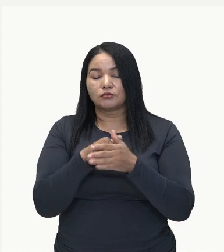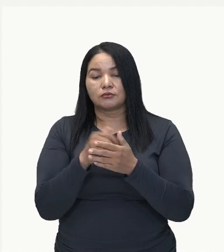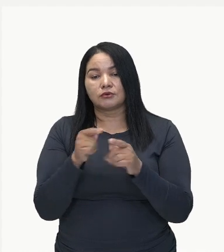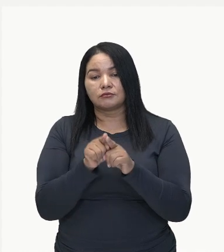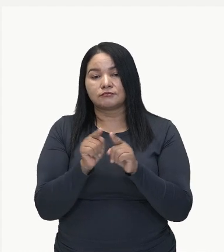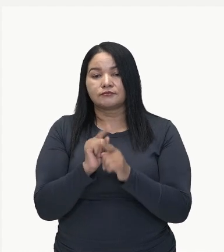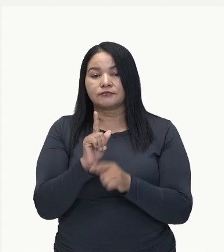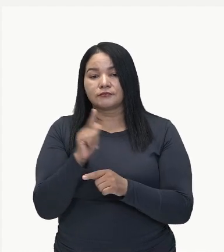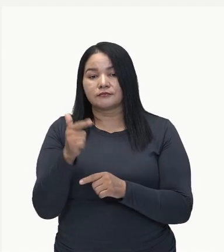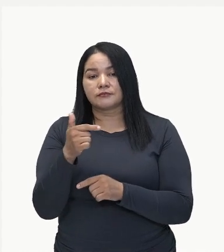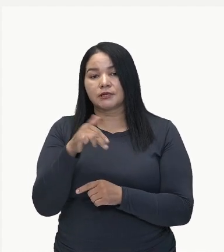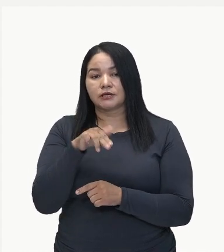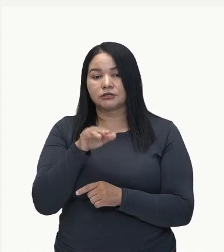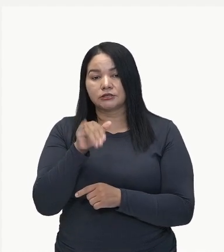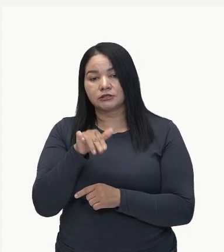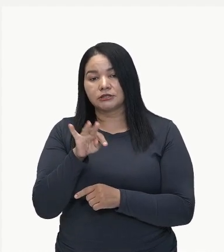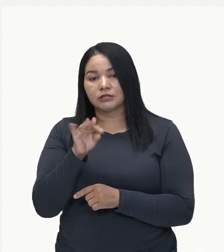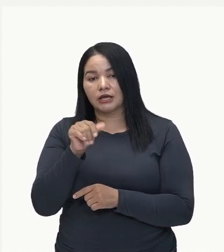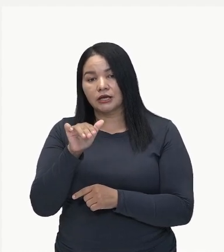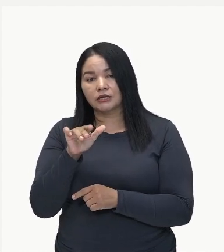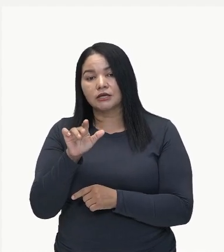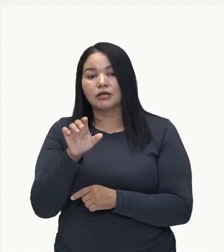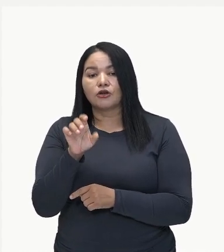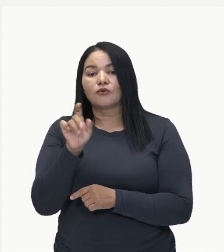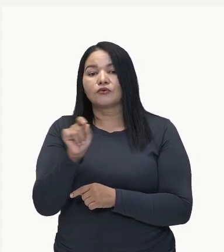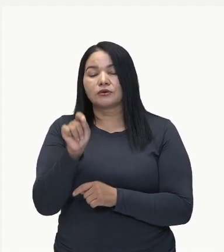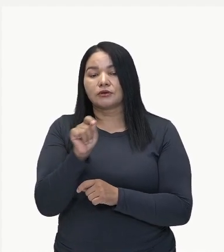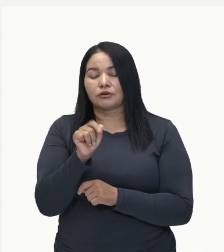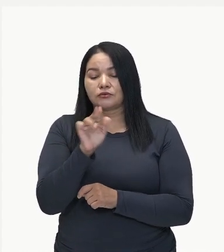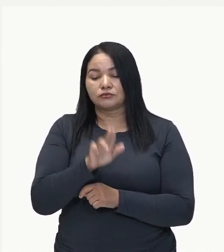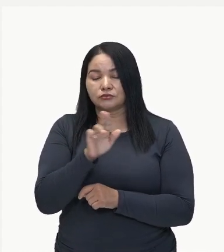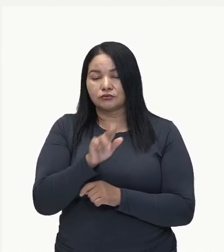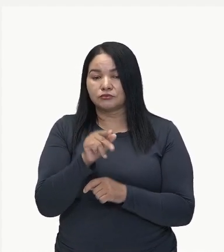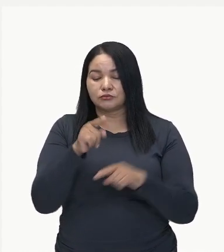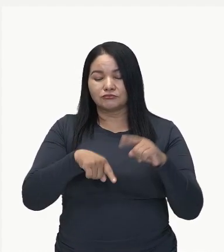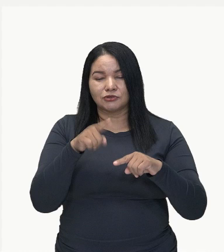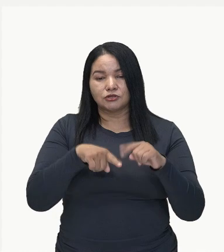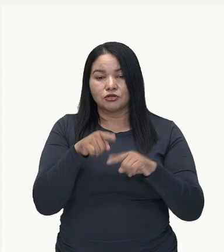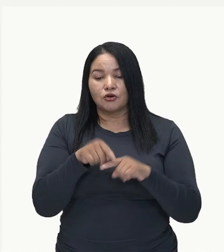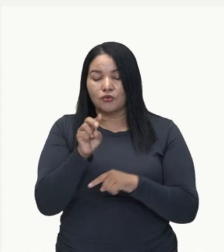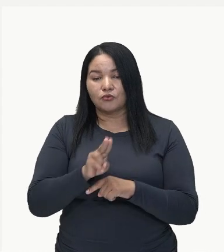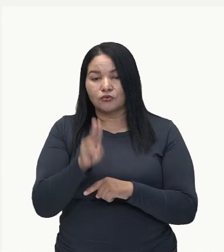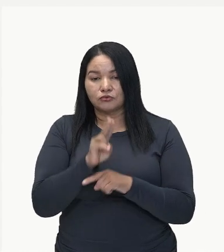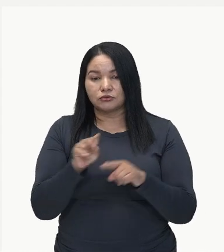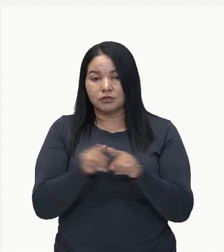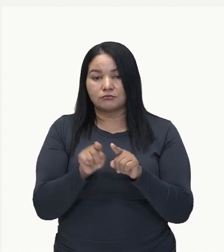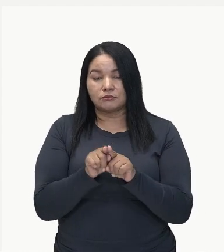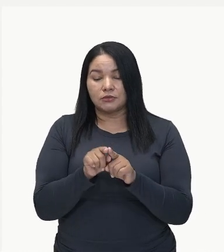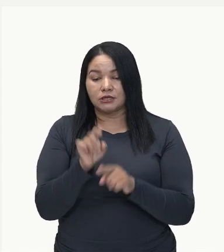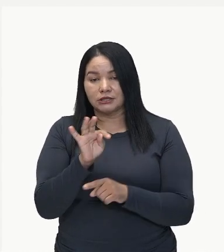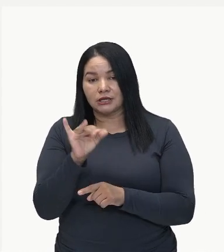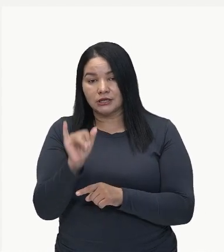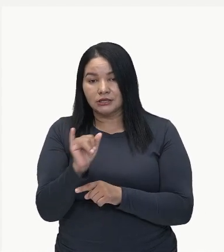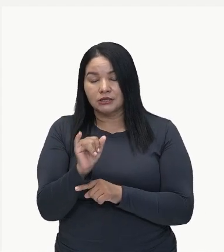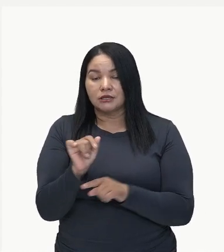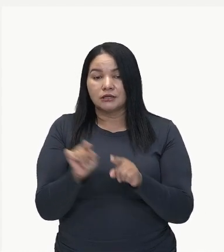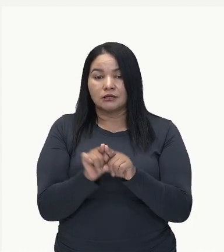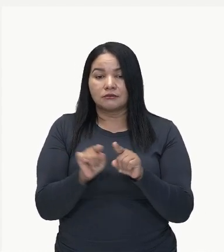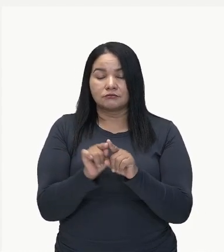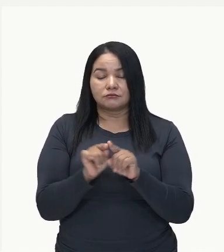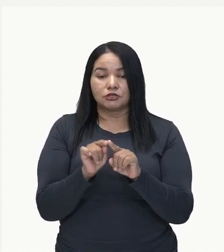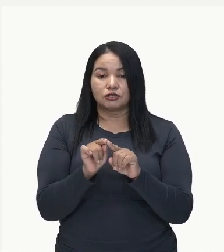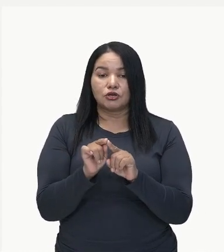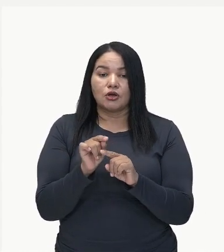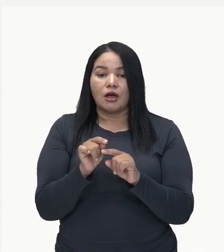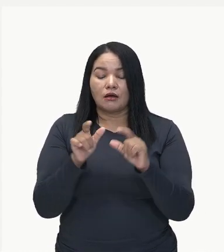e serviços que vão desde eletrônicos de consumo e sistemas de TI até soluções de infraestrutura e equipamentos